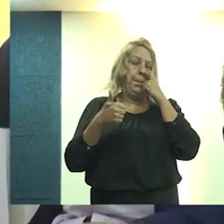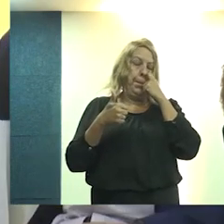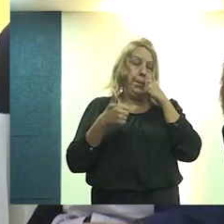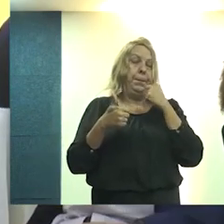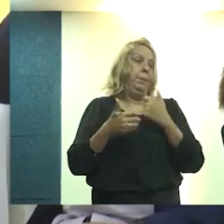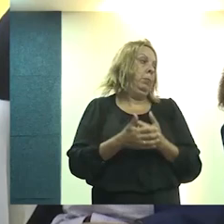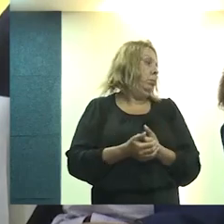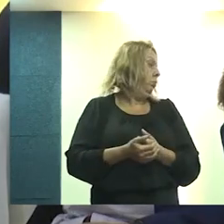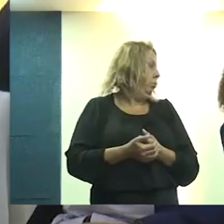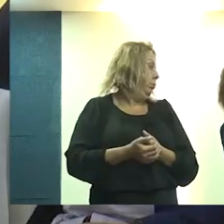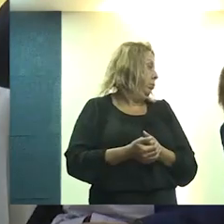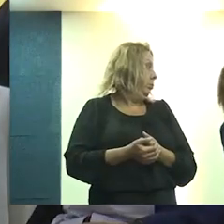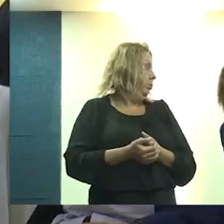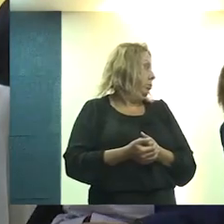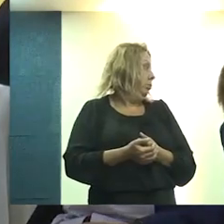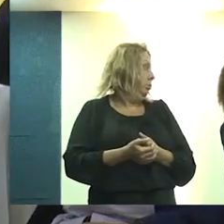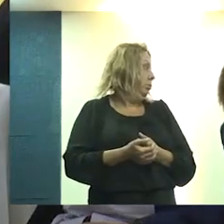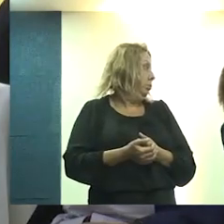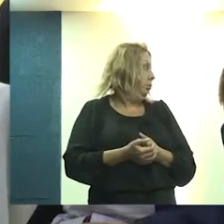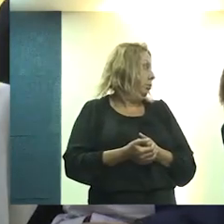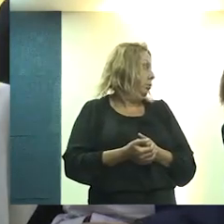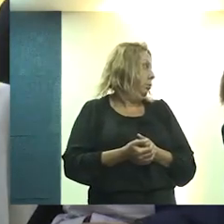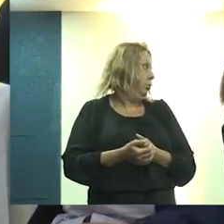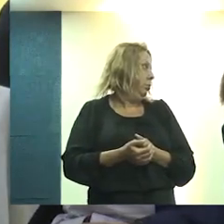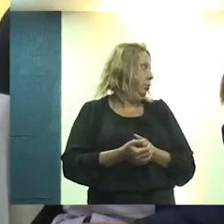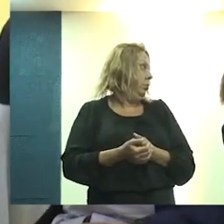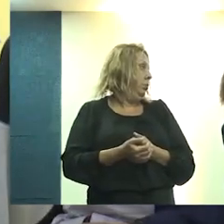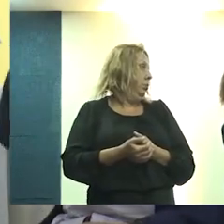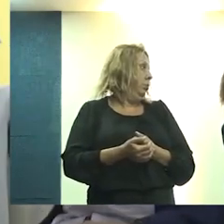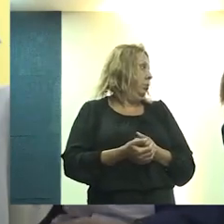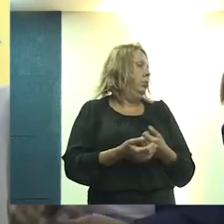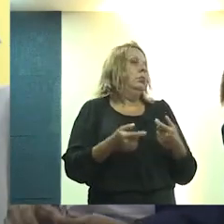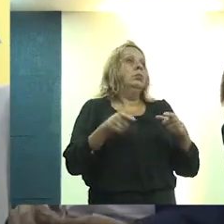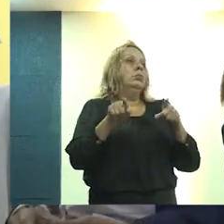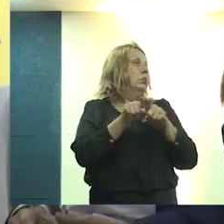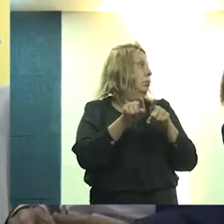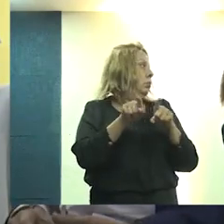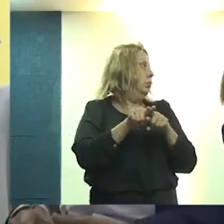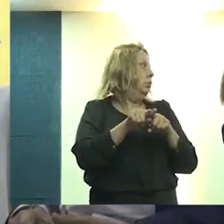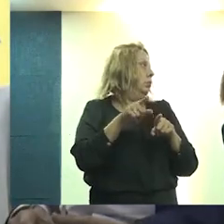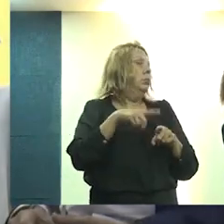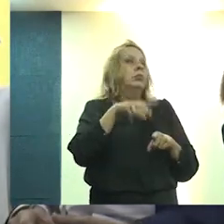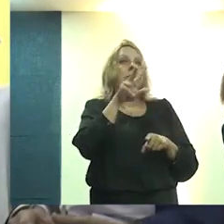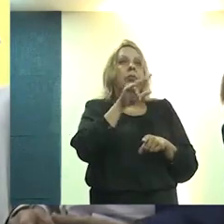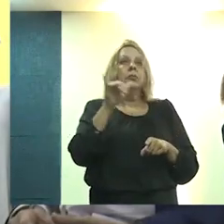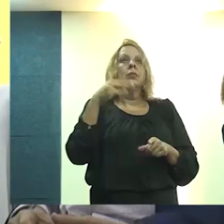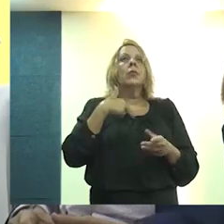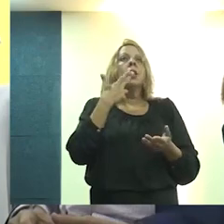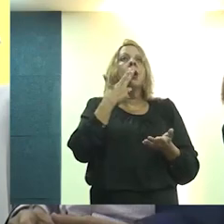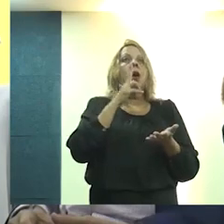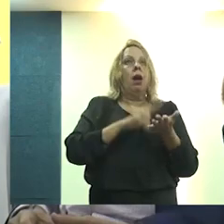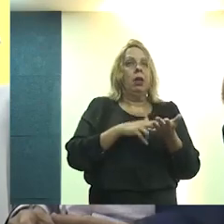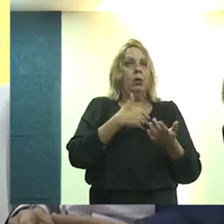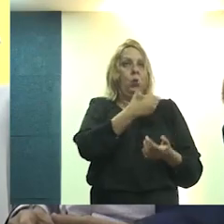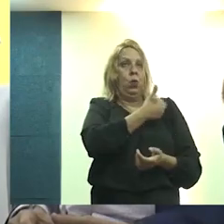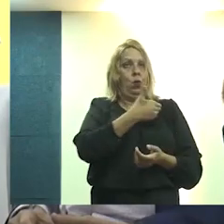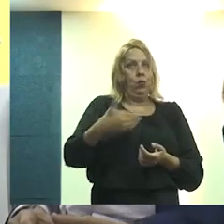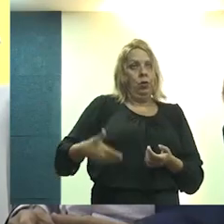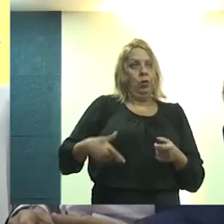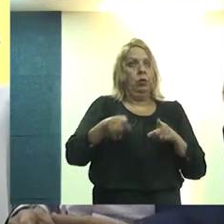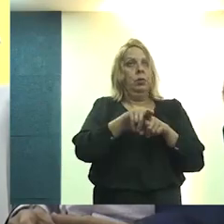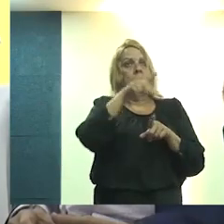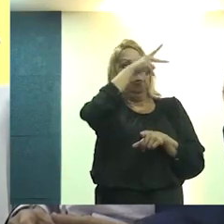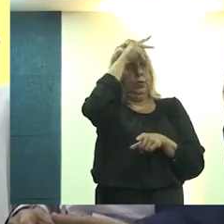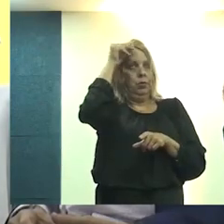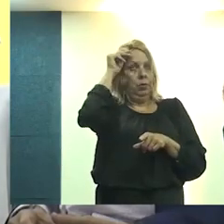a gente quer. Mas, mais do que tudo, nós vamos mandar uma carta para o governador, para